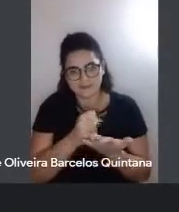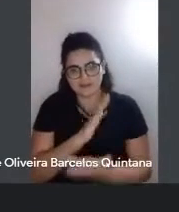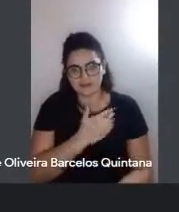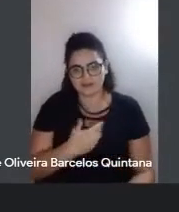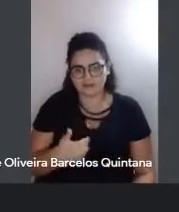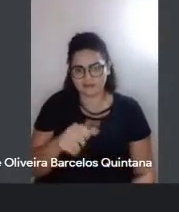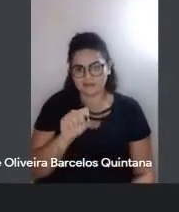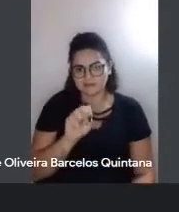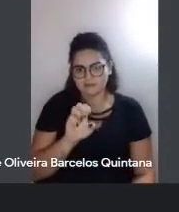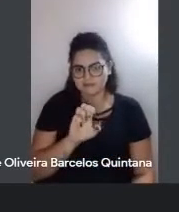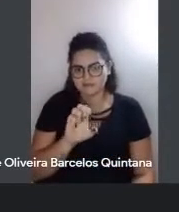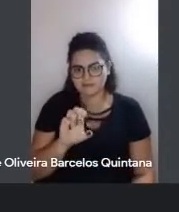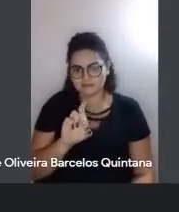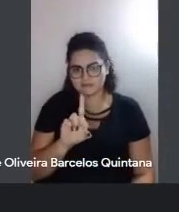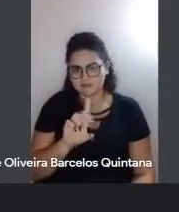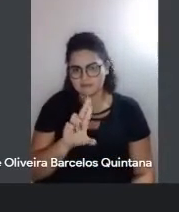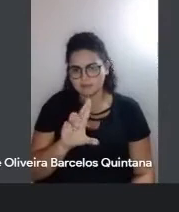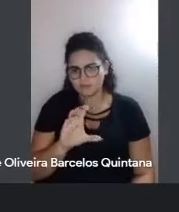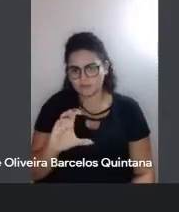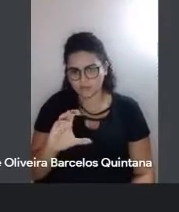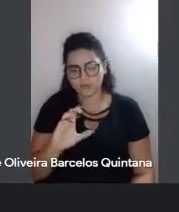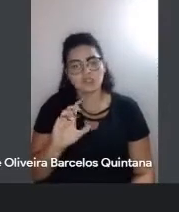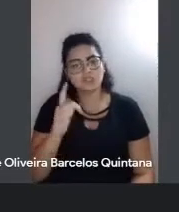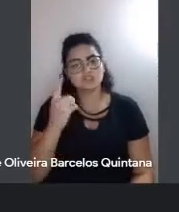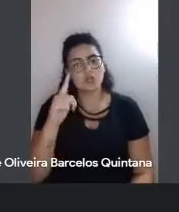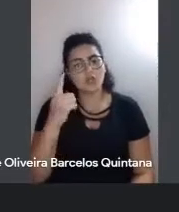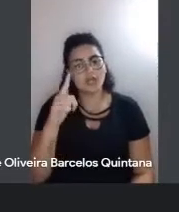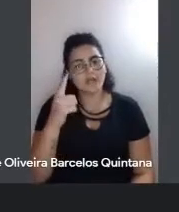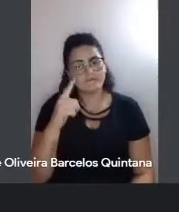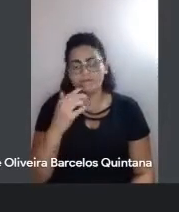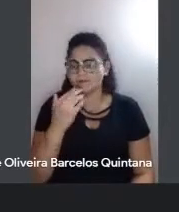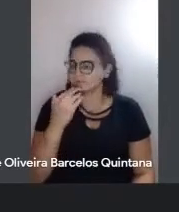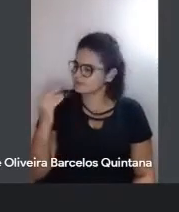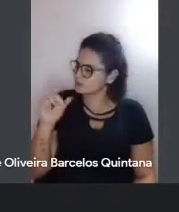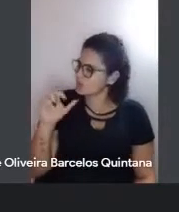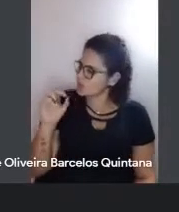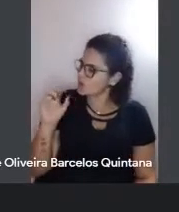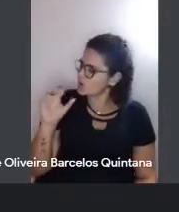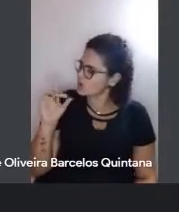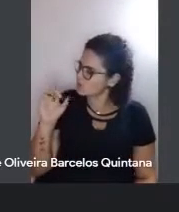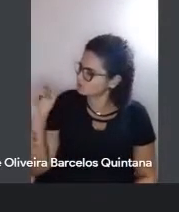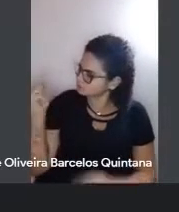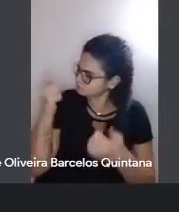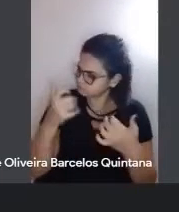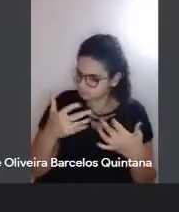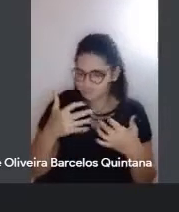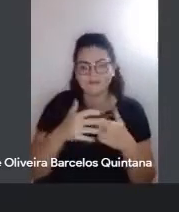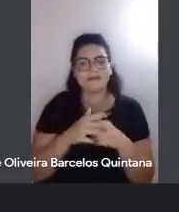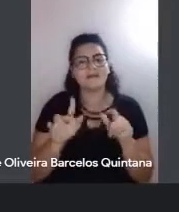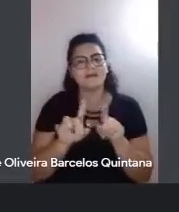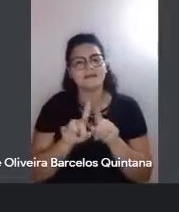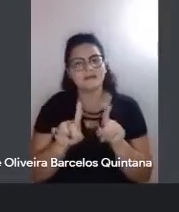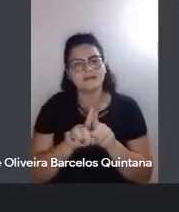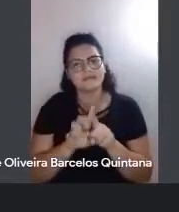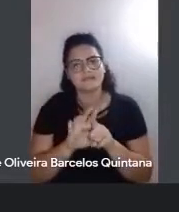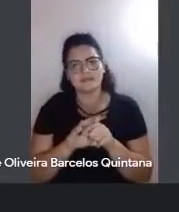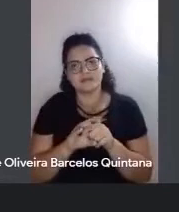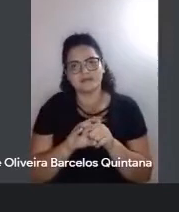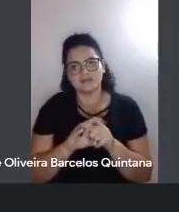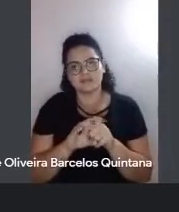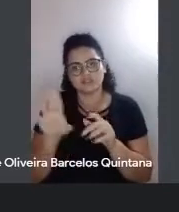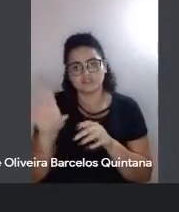geografia, ela sempre está aqui com a gente, vou pedir a Lourdes para falar. Tem o Jacó e tem a Gabriela. Vamos fazer assim? A gente chama dois